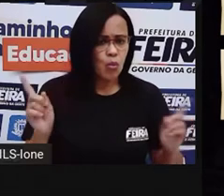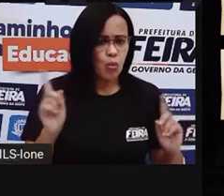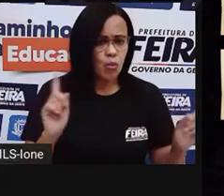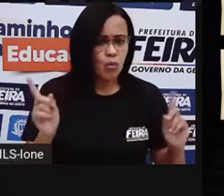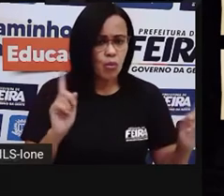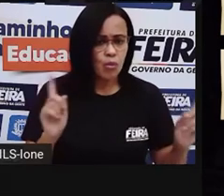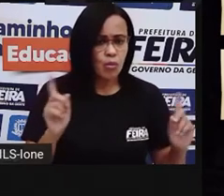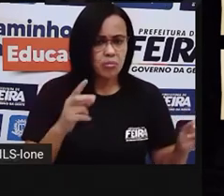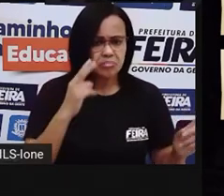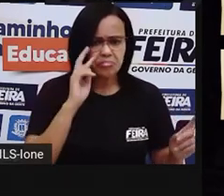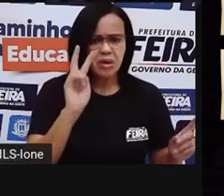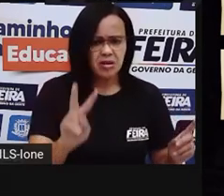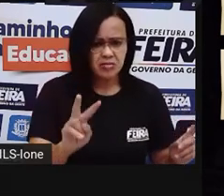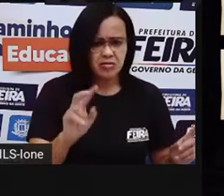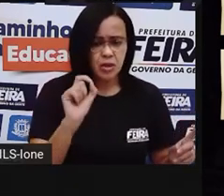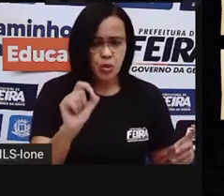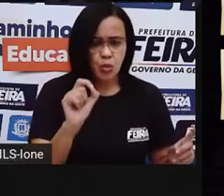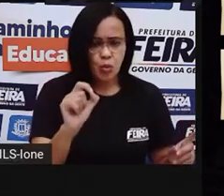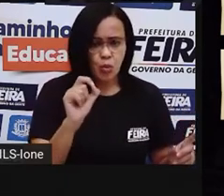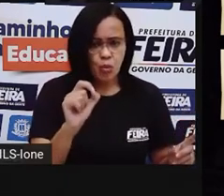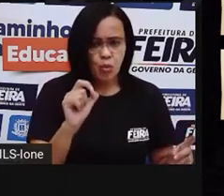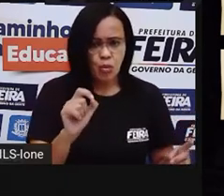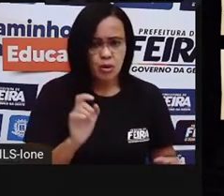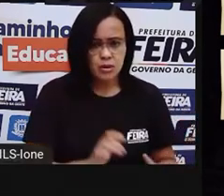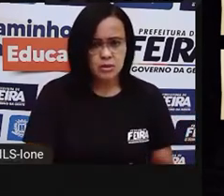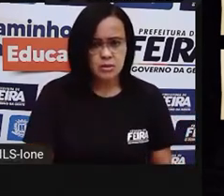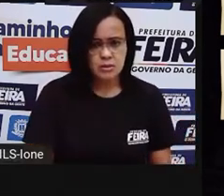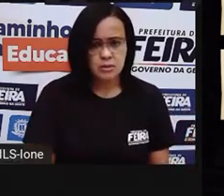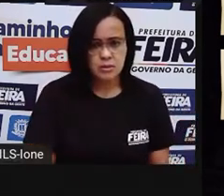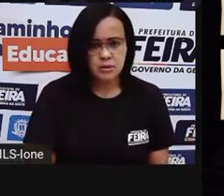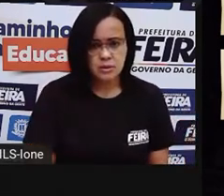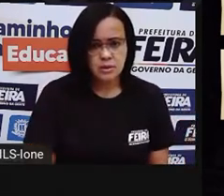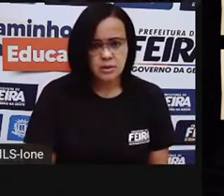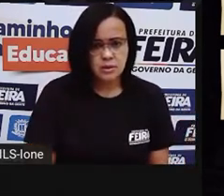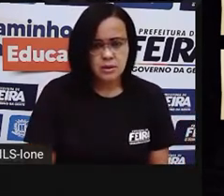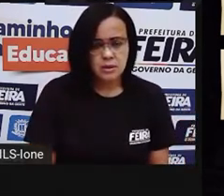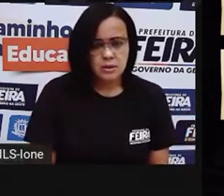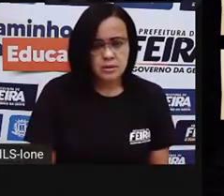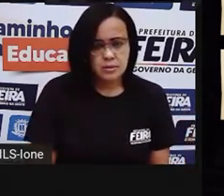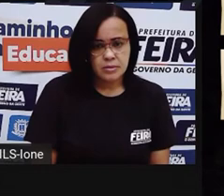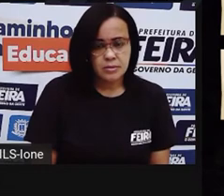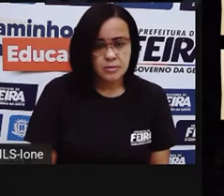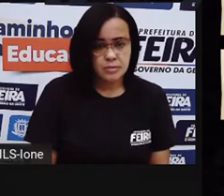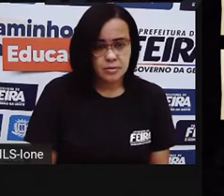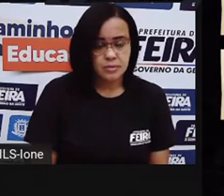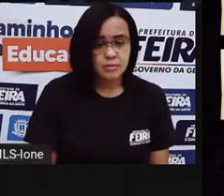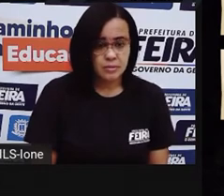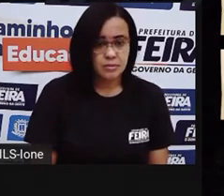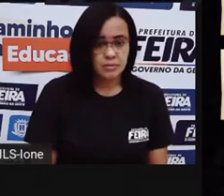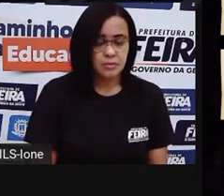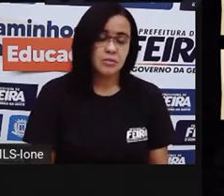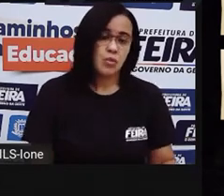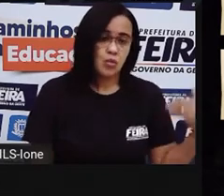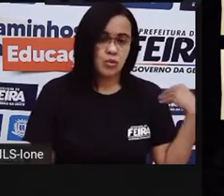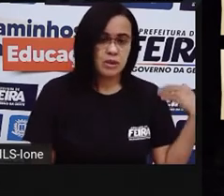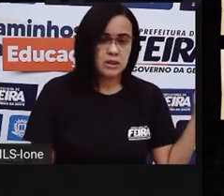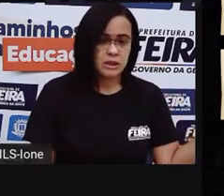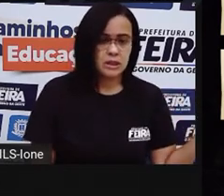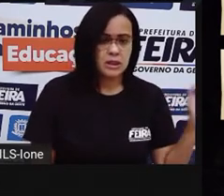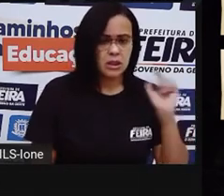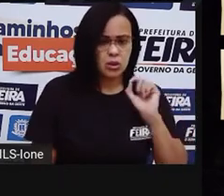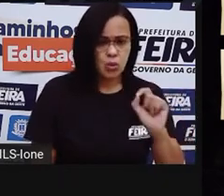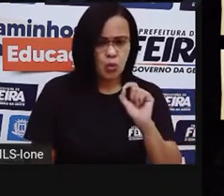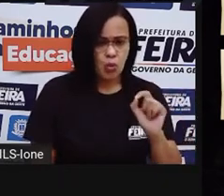Dá pra ver que é uma menina, né? Porque a gente está aqui vendo de saia, né? Então quem é que está do lado esquerdo dele? Dela, né? É uma